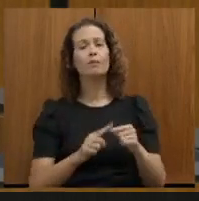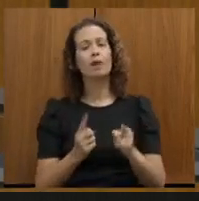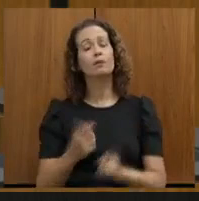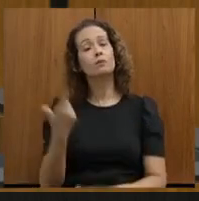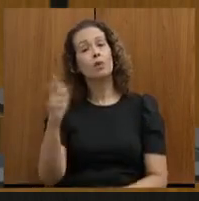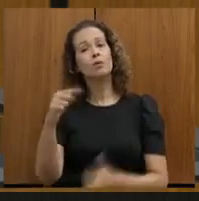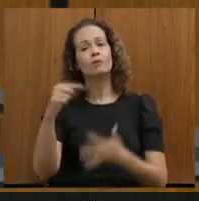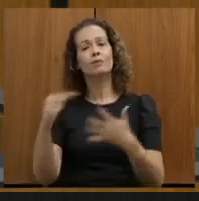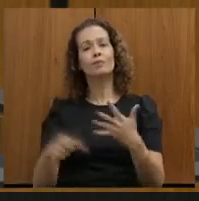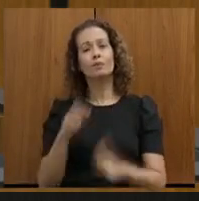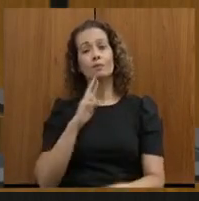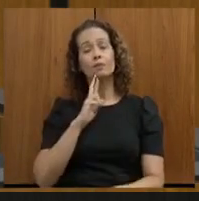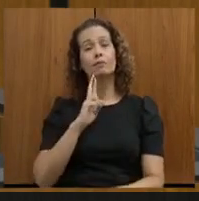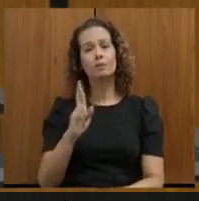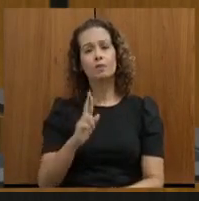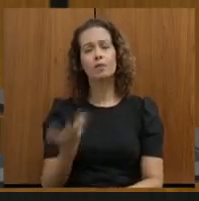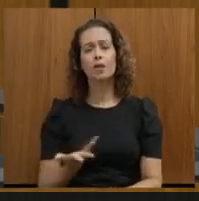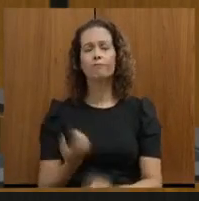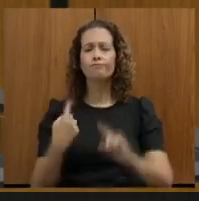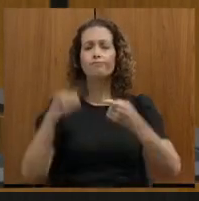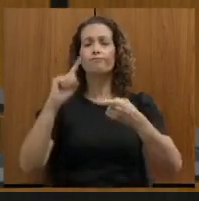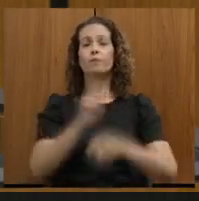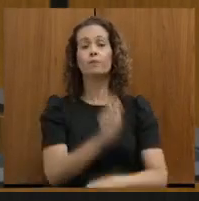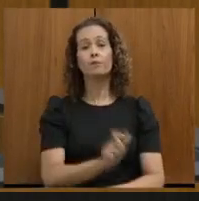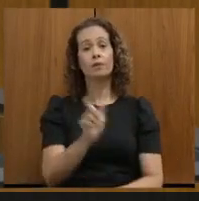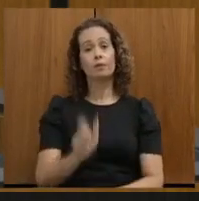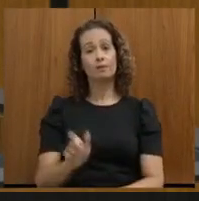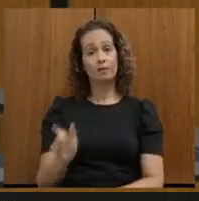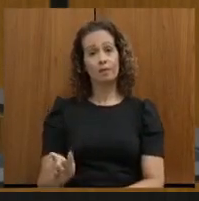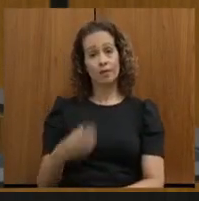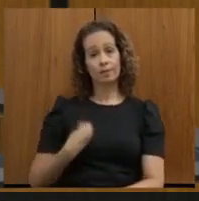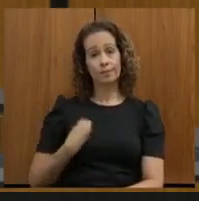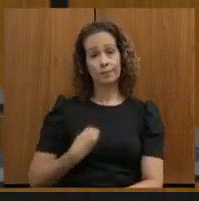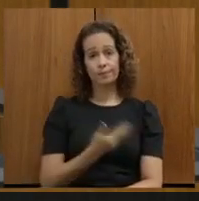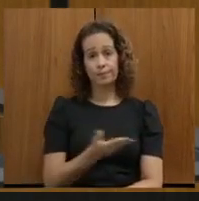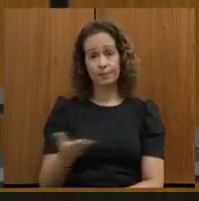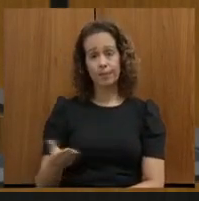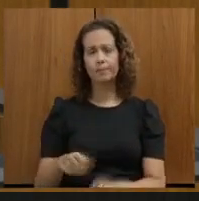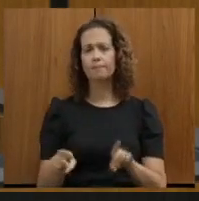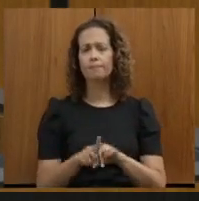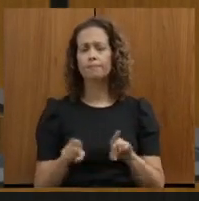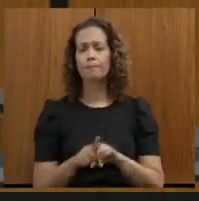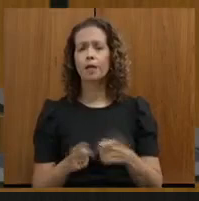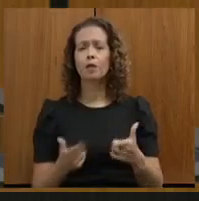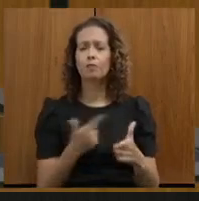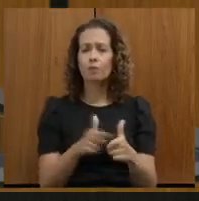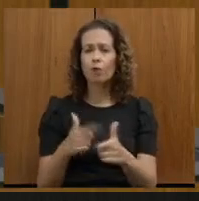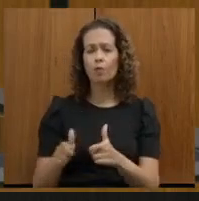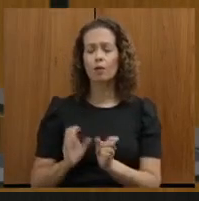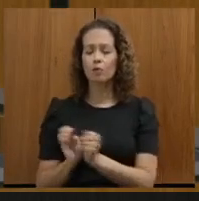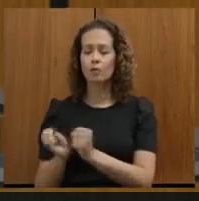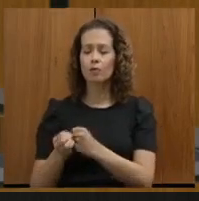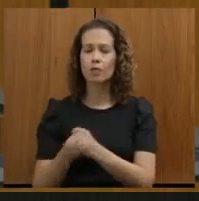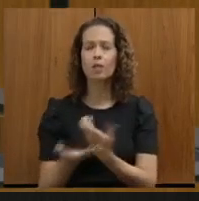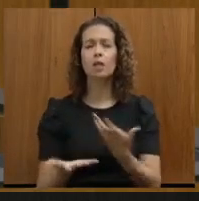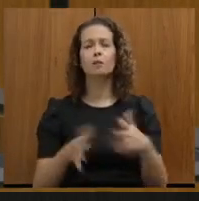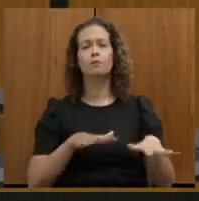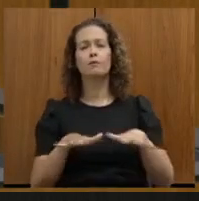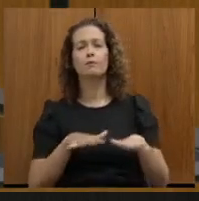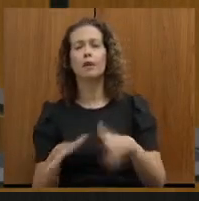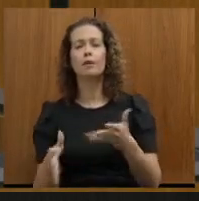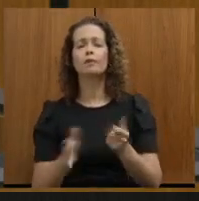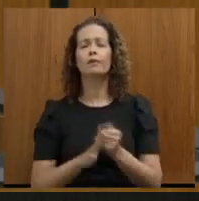repito, na vida das pessoas, e também uma situação de muito conflito com municípios, com movimentos, com